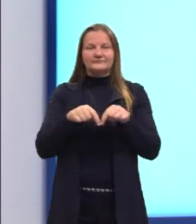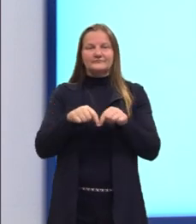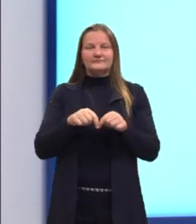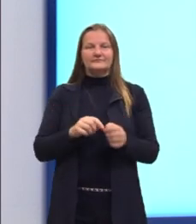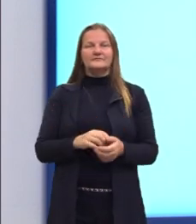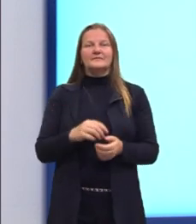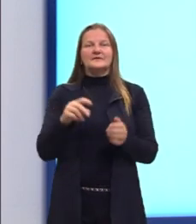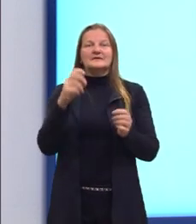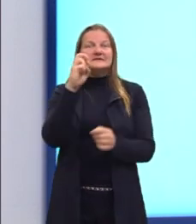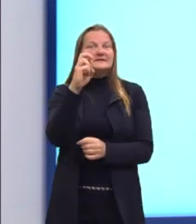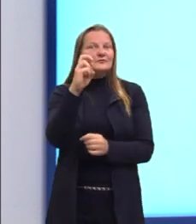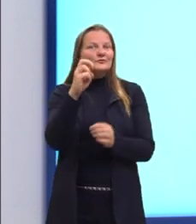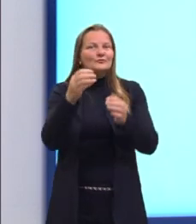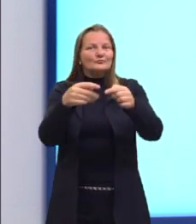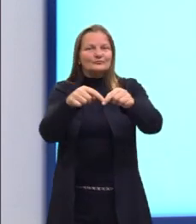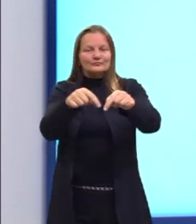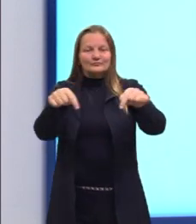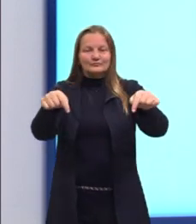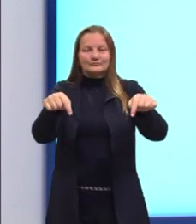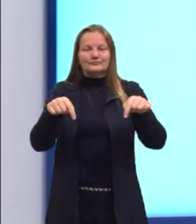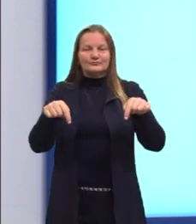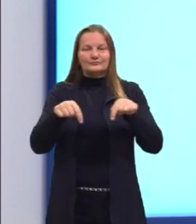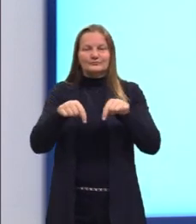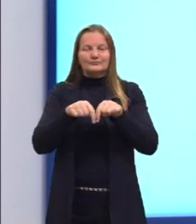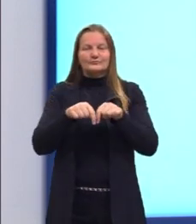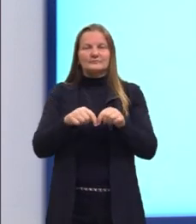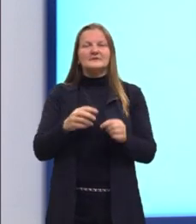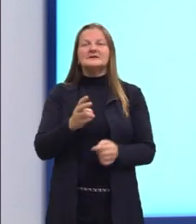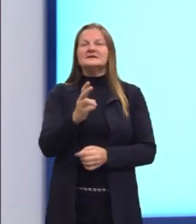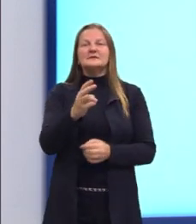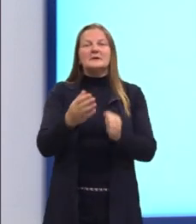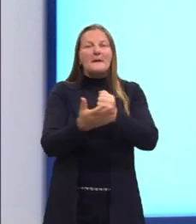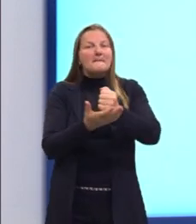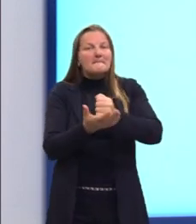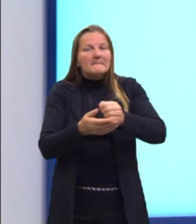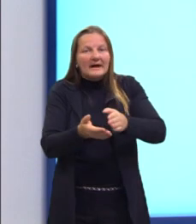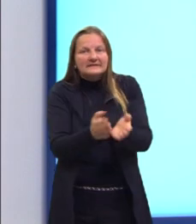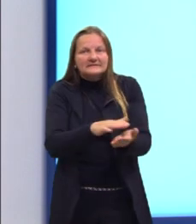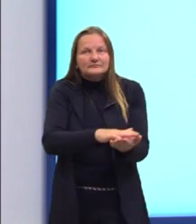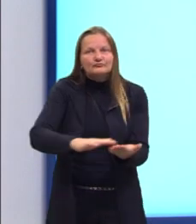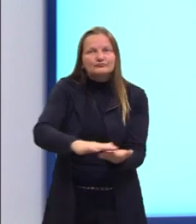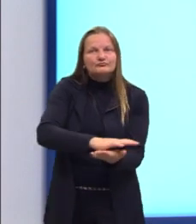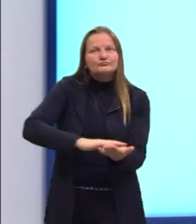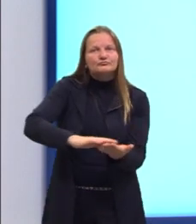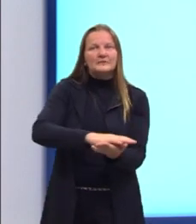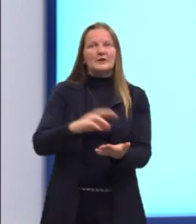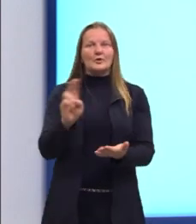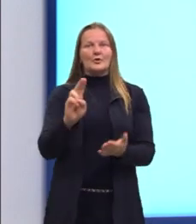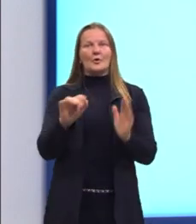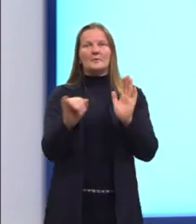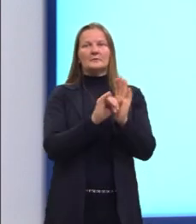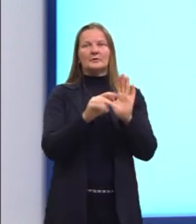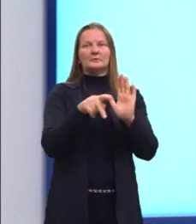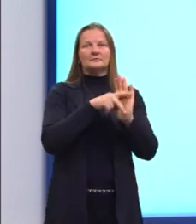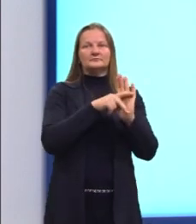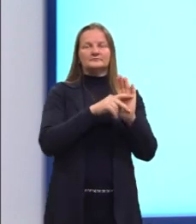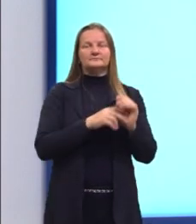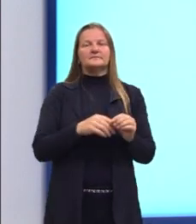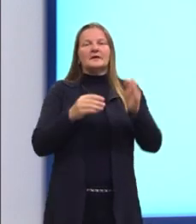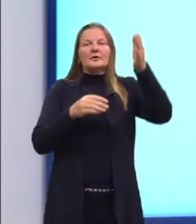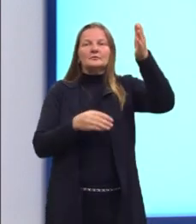cinco lados. Então, a base sempre define o nome do prisma. Agora, as faces